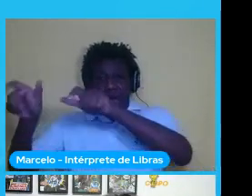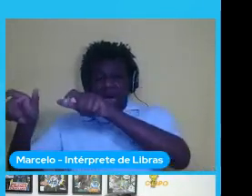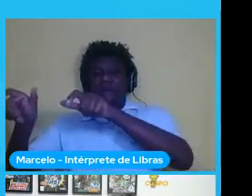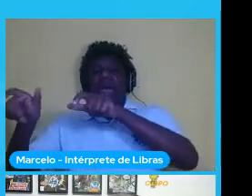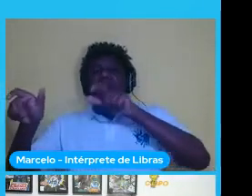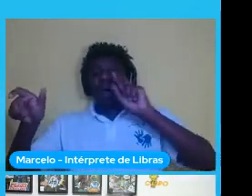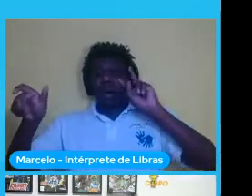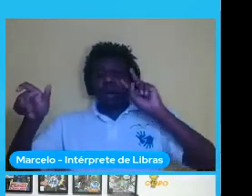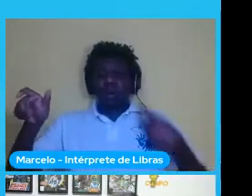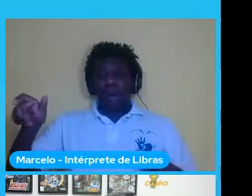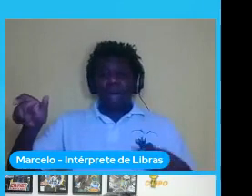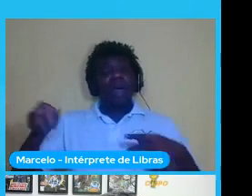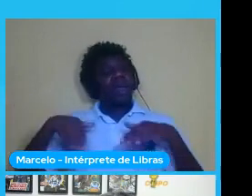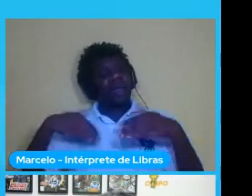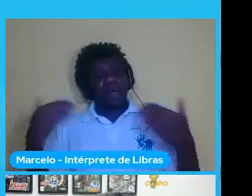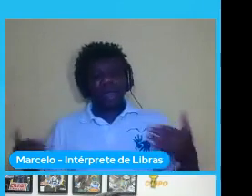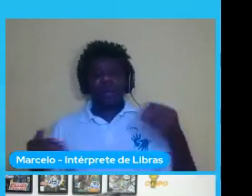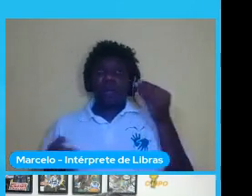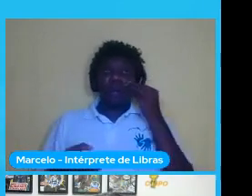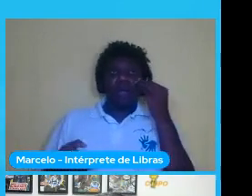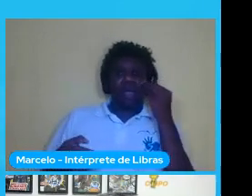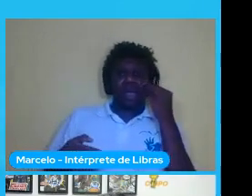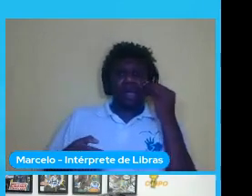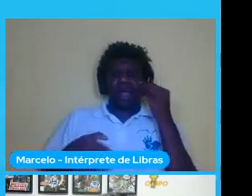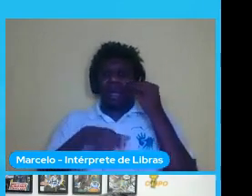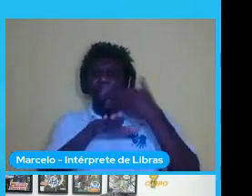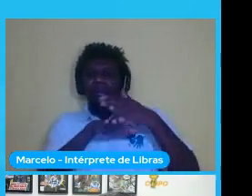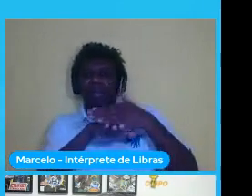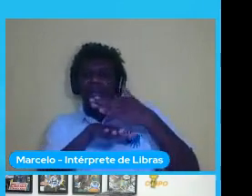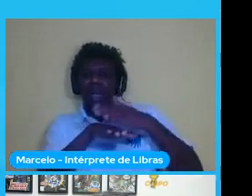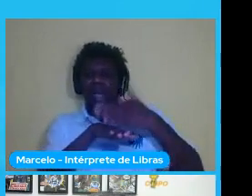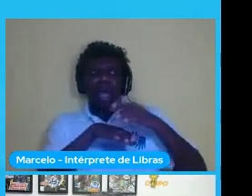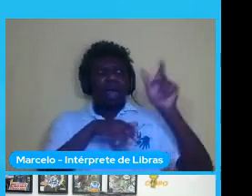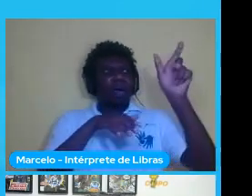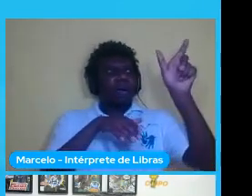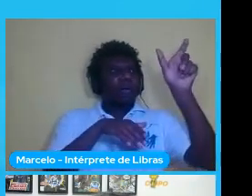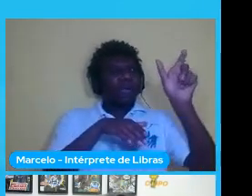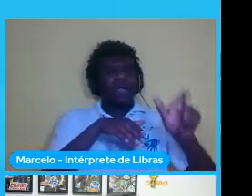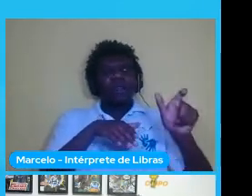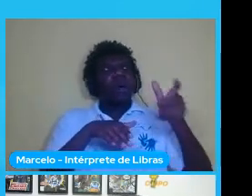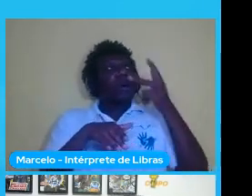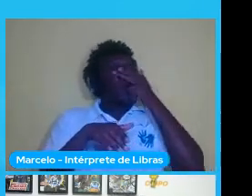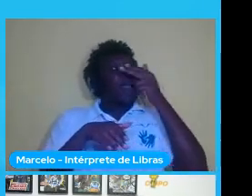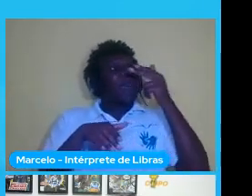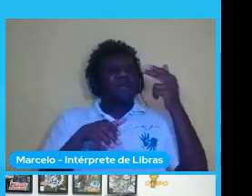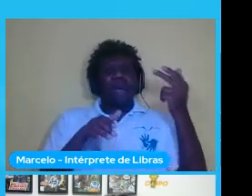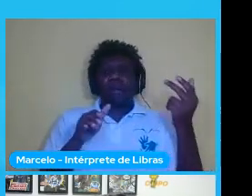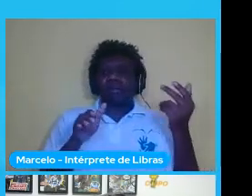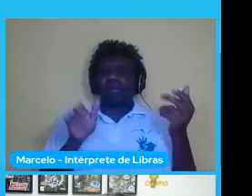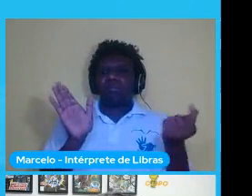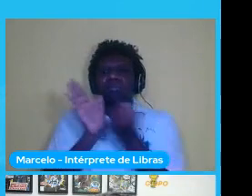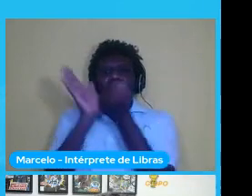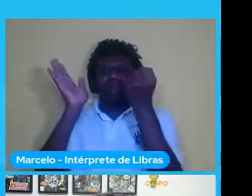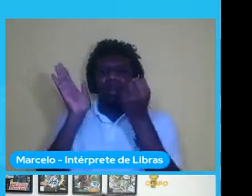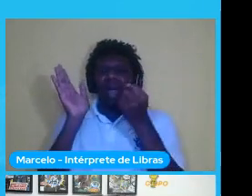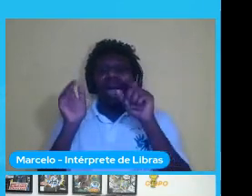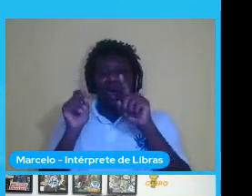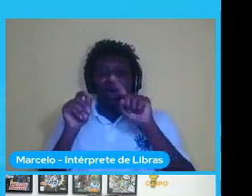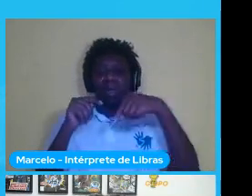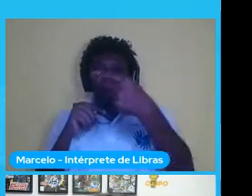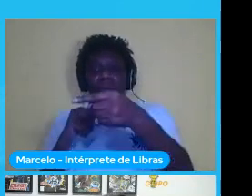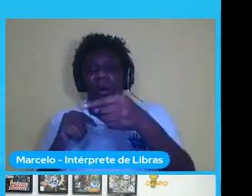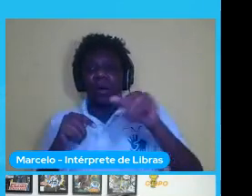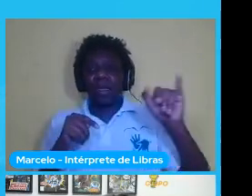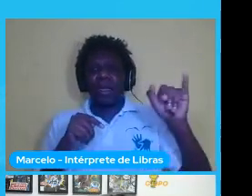rotulação então vamos tentar treinar a galera que está rotulando depois que passa para aí a outra pessoa vai tomar